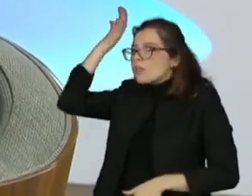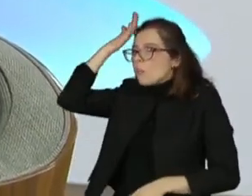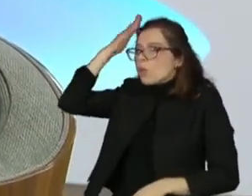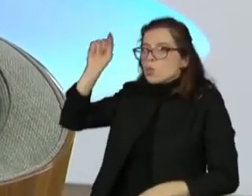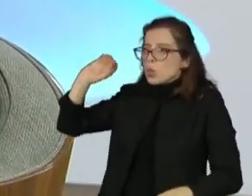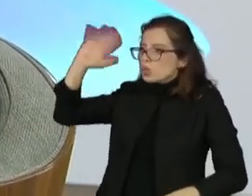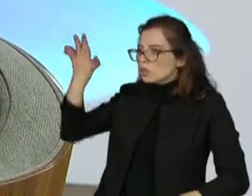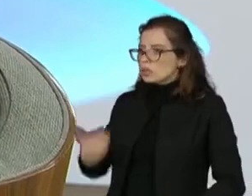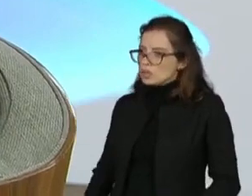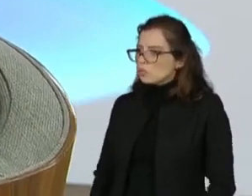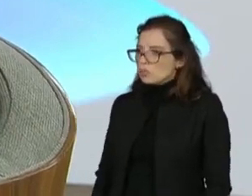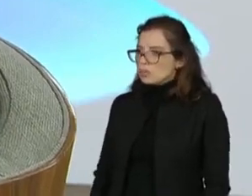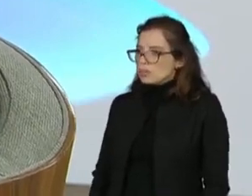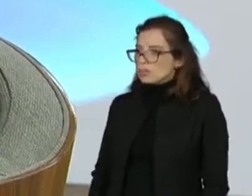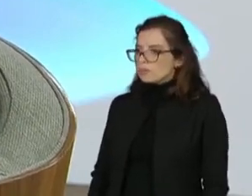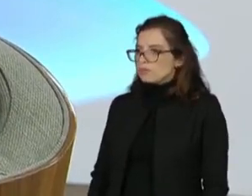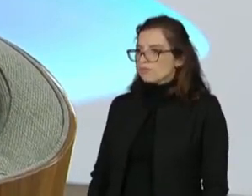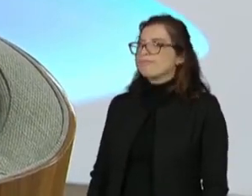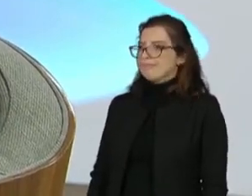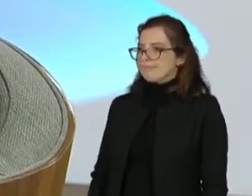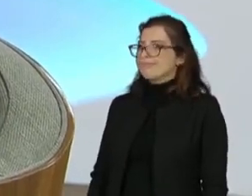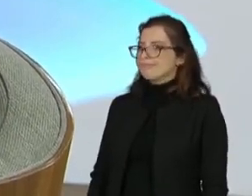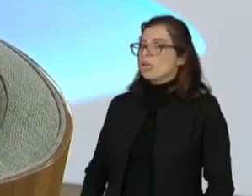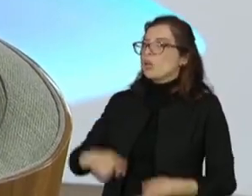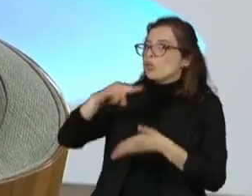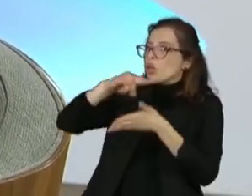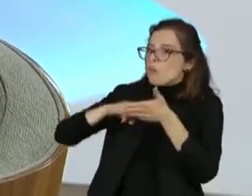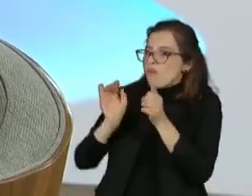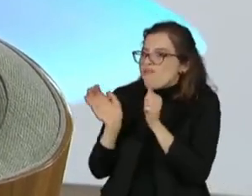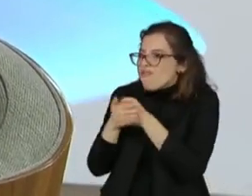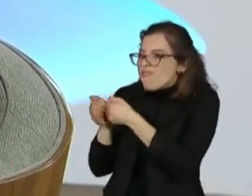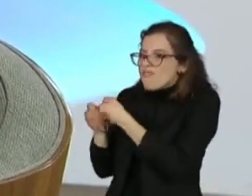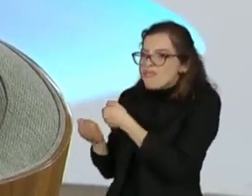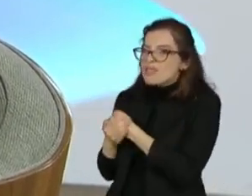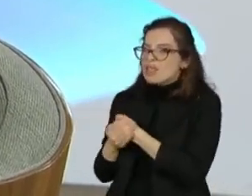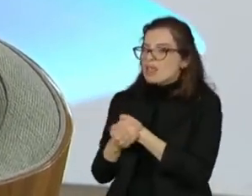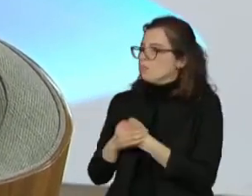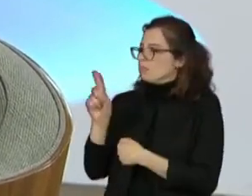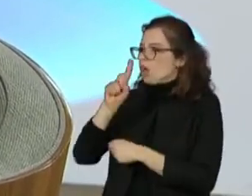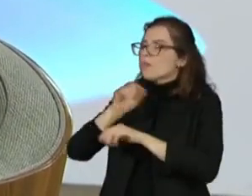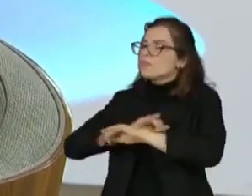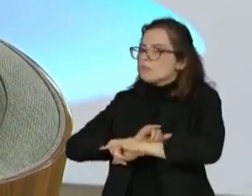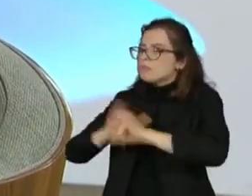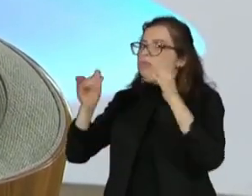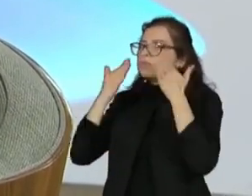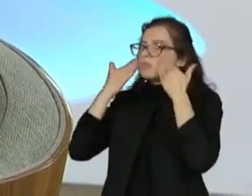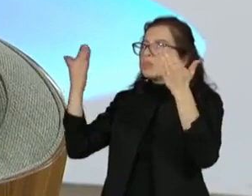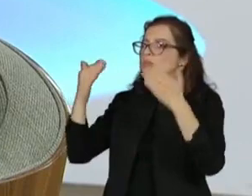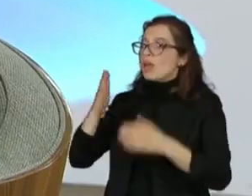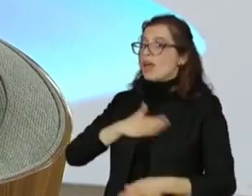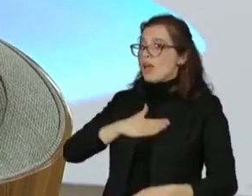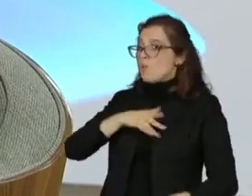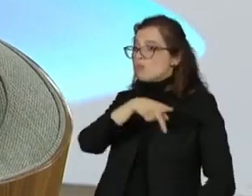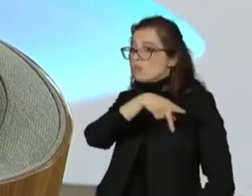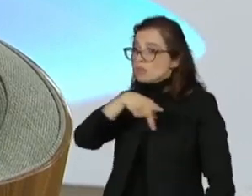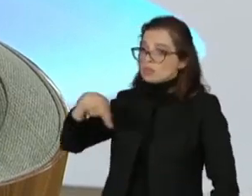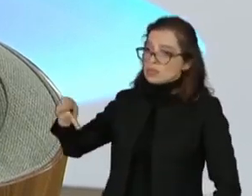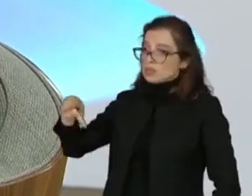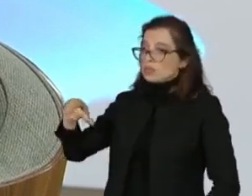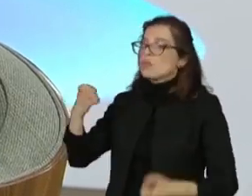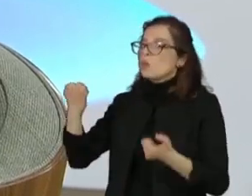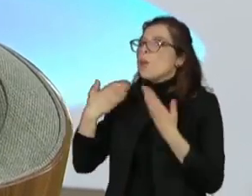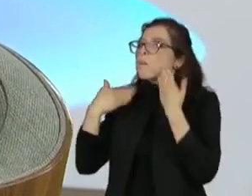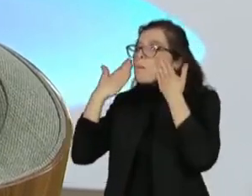através daqueles que ele, porventura, escolheu ou escolherá. No meu caso, como presidente da República, esse princípio, essa transparência,